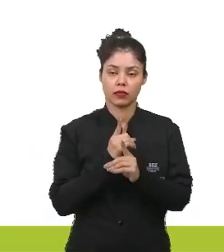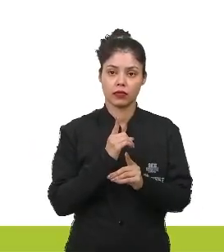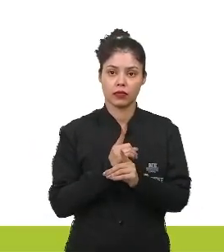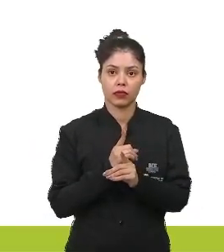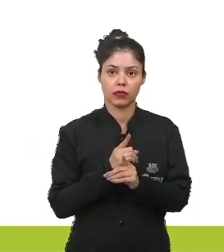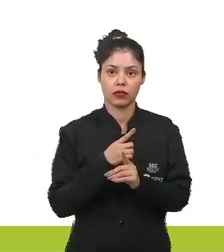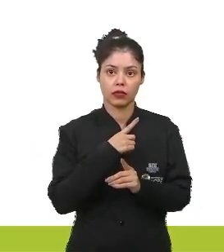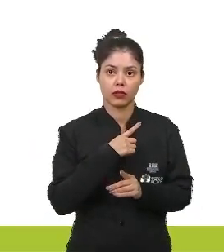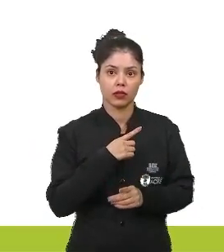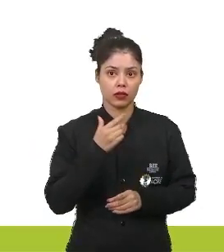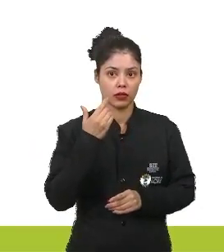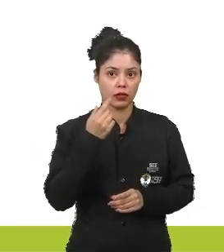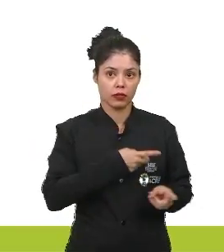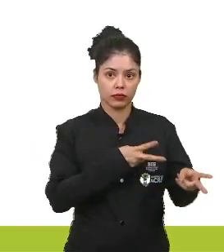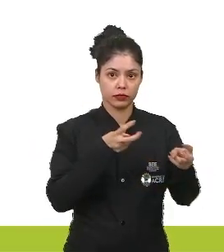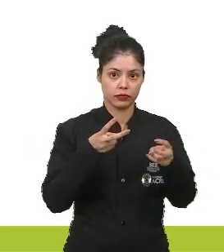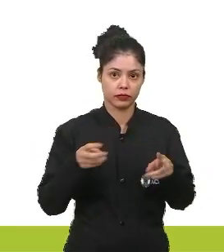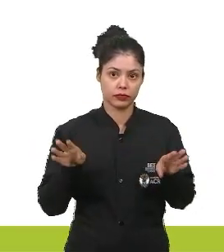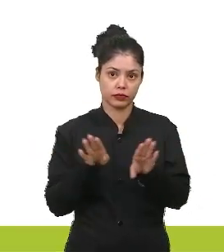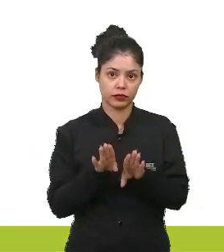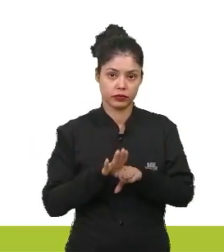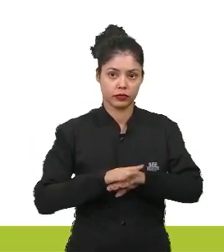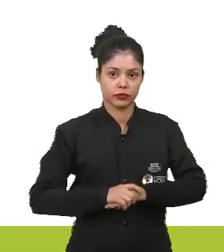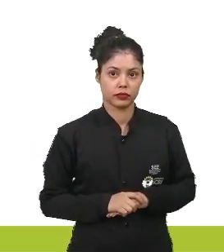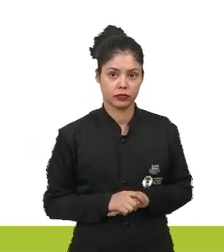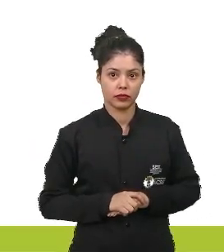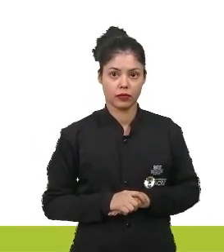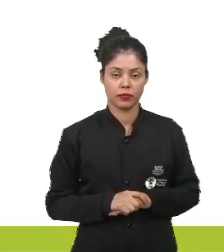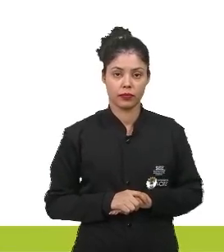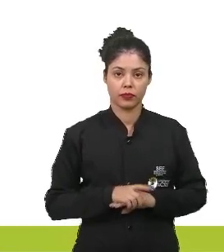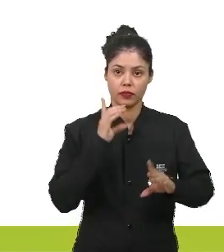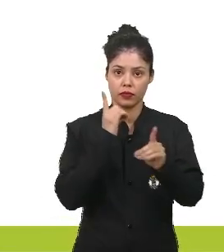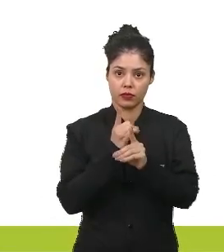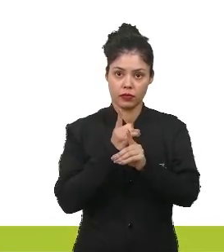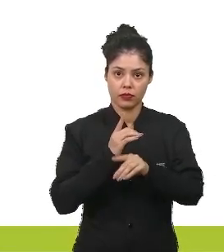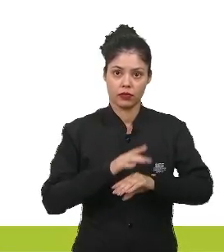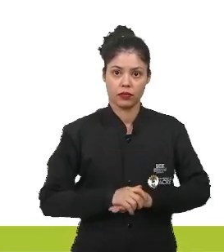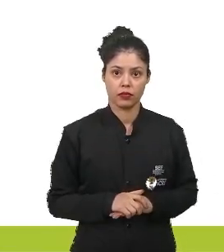eu espero que vocês percebam, a gente encontra